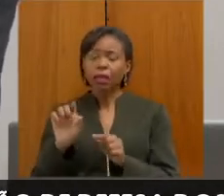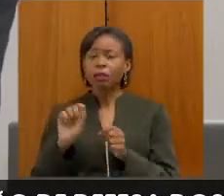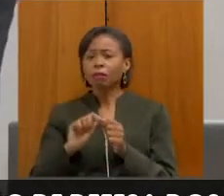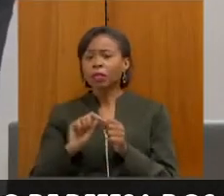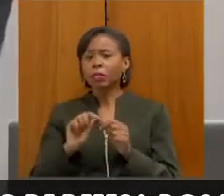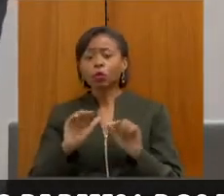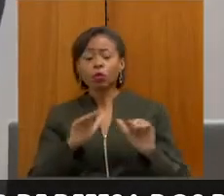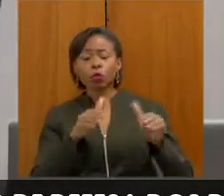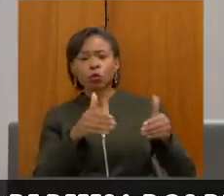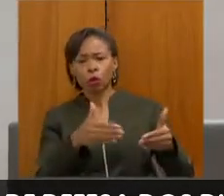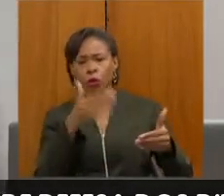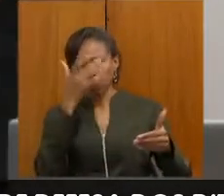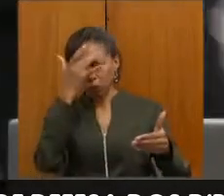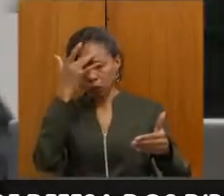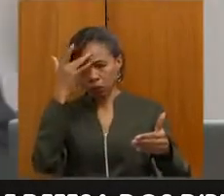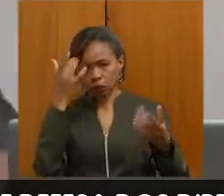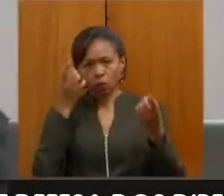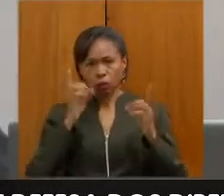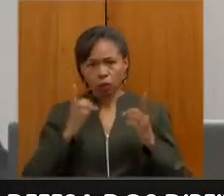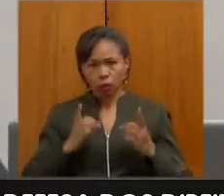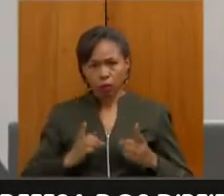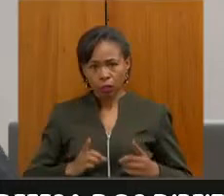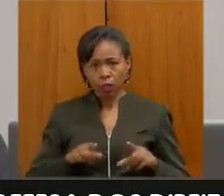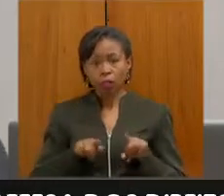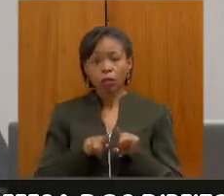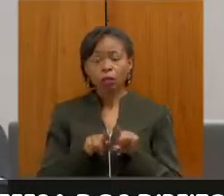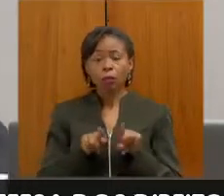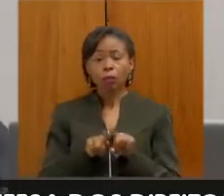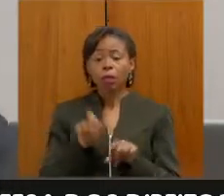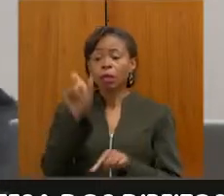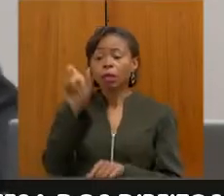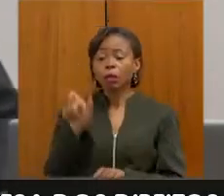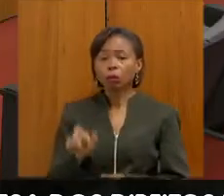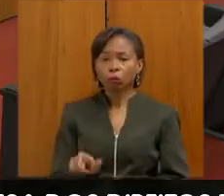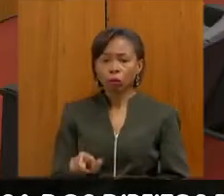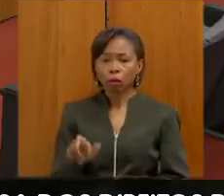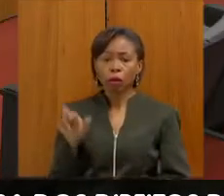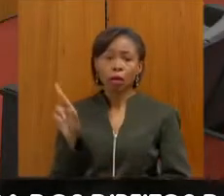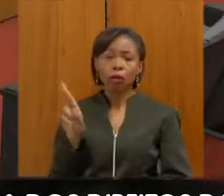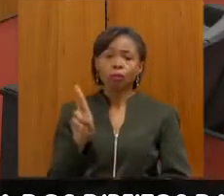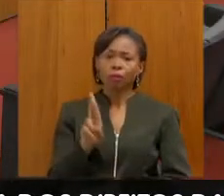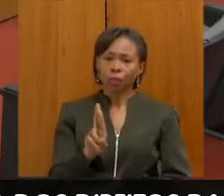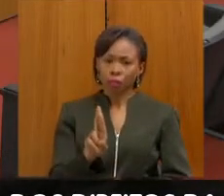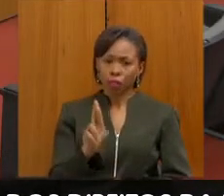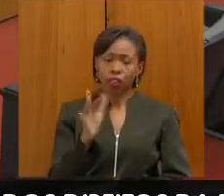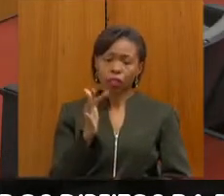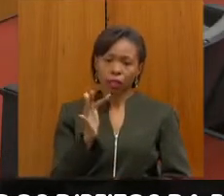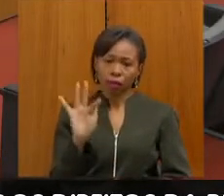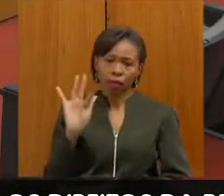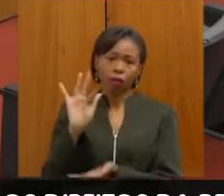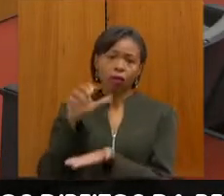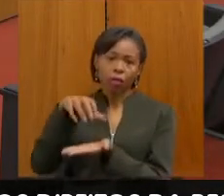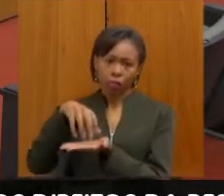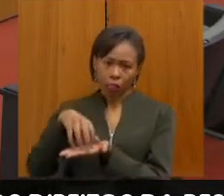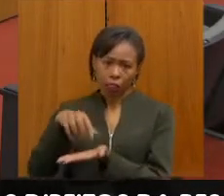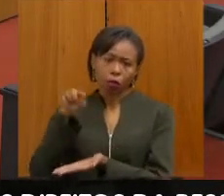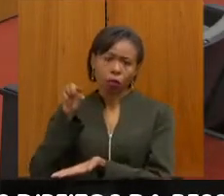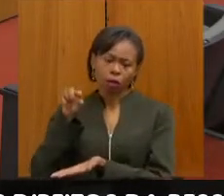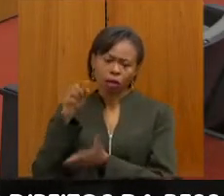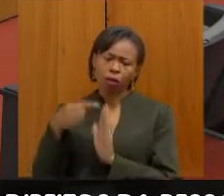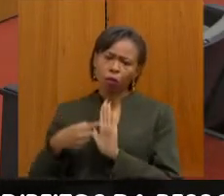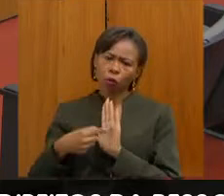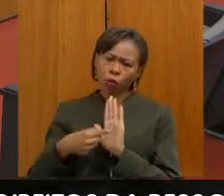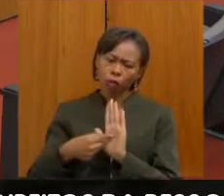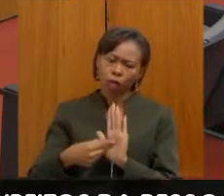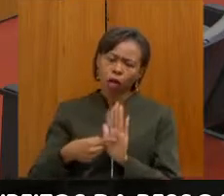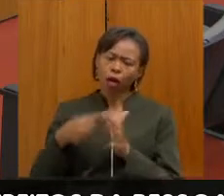deficiência. Vamos ouvir também nossa representante da federação, onde certamente ela vai trazer aqui alguns anseios e